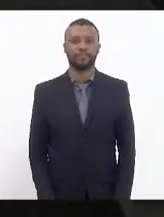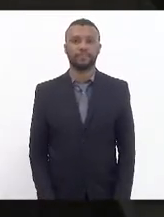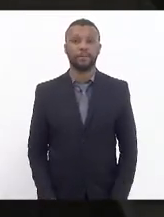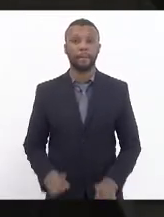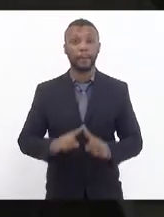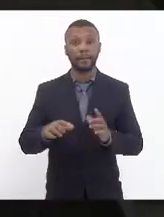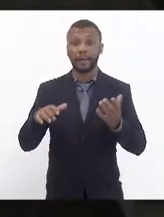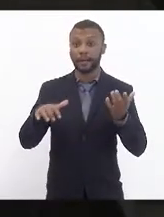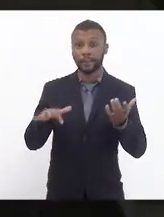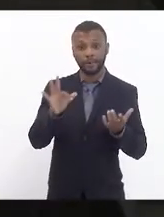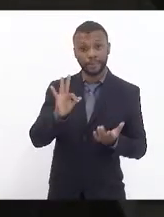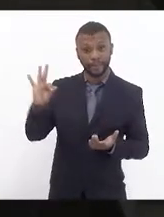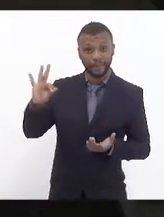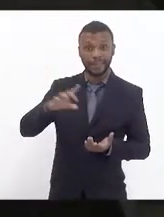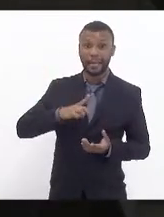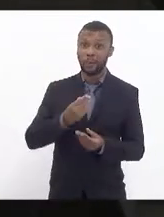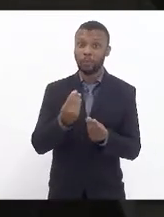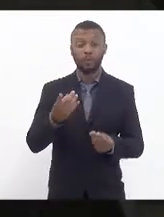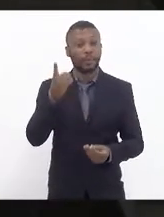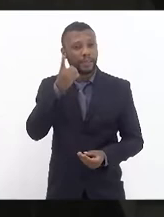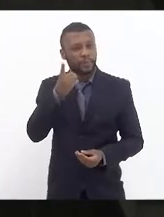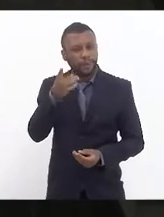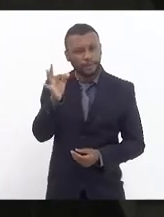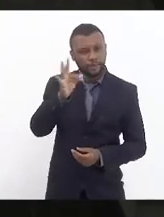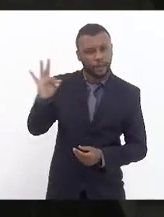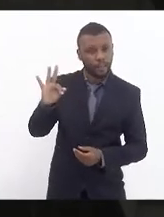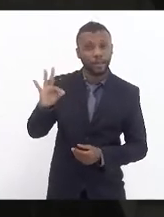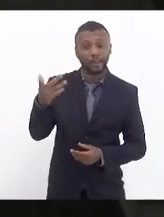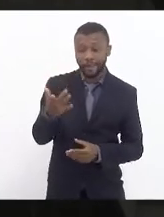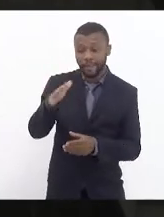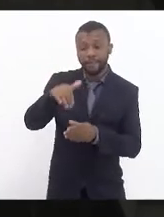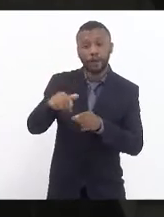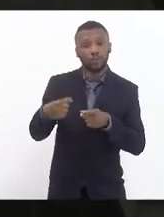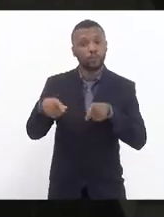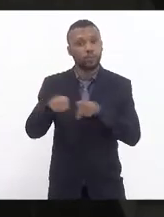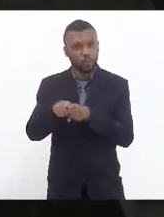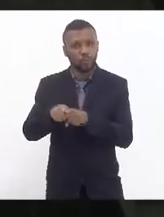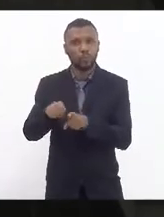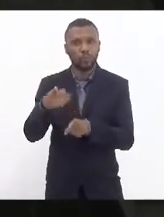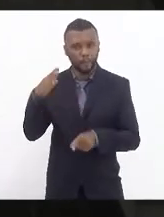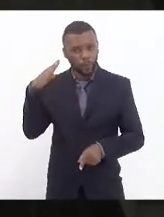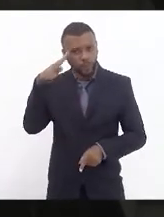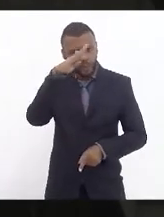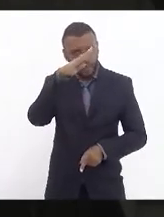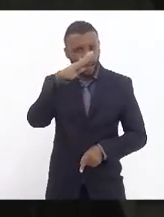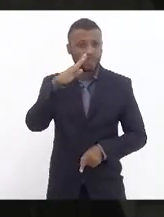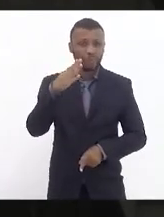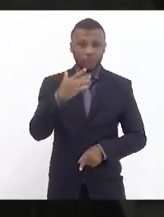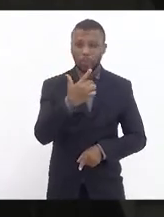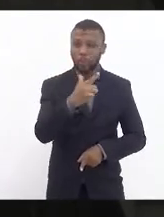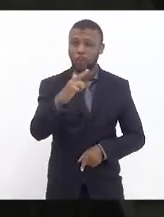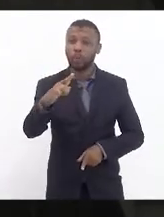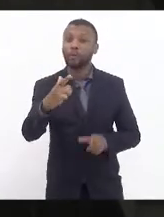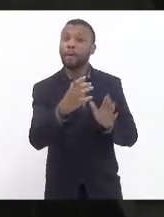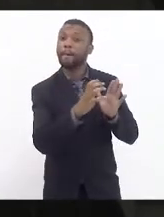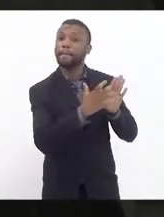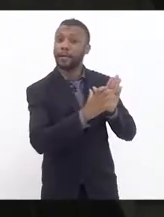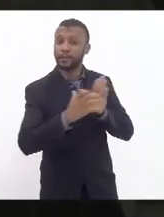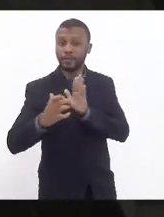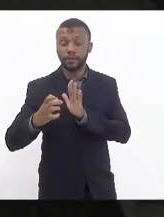Câmara Federal, está cheio de deputado federal que vota com o Bolsonaro, lá no PSDB, entre outros partidos, mas no PSDB também.